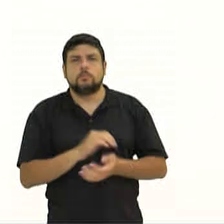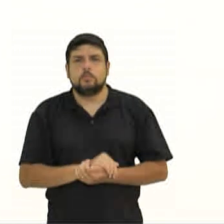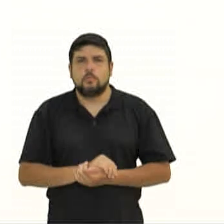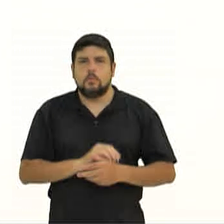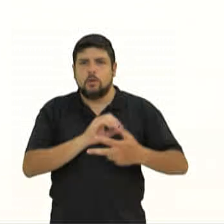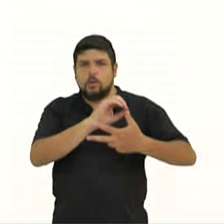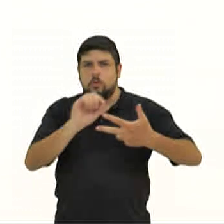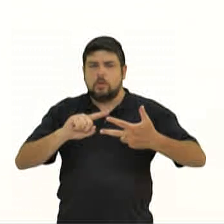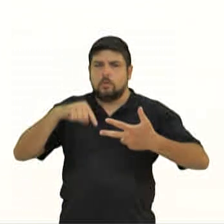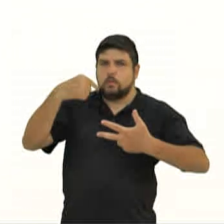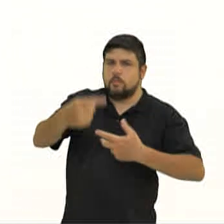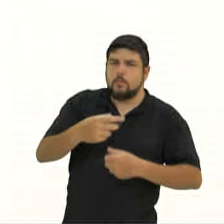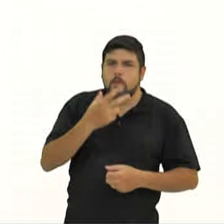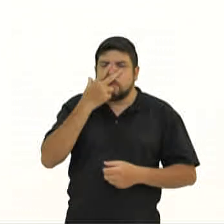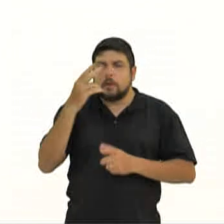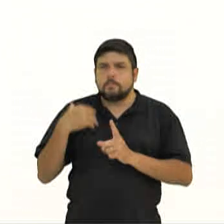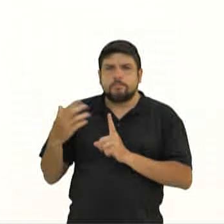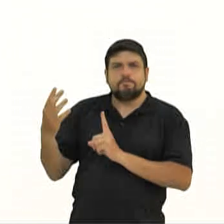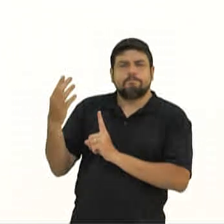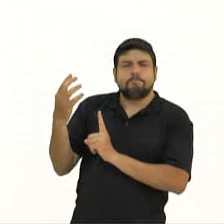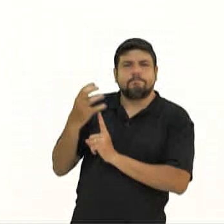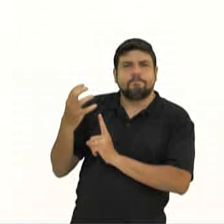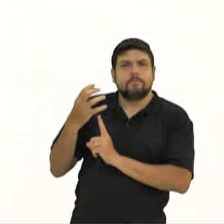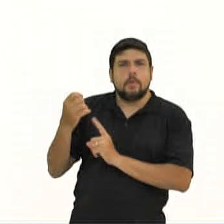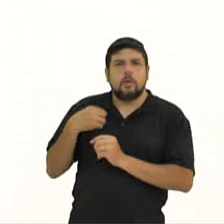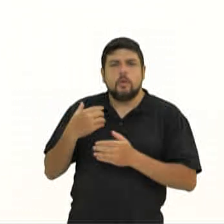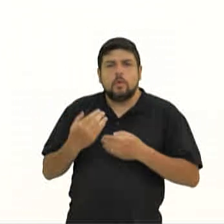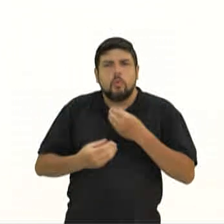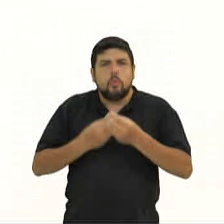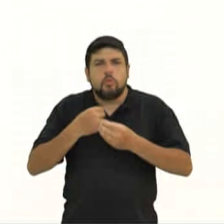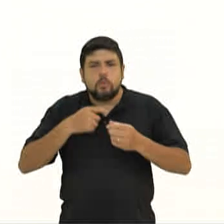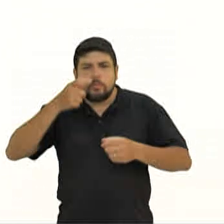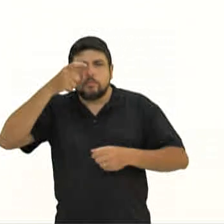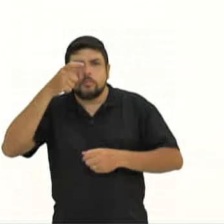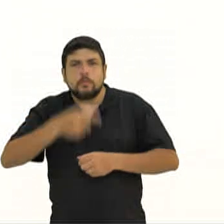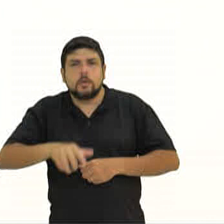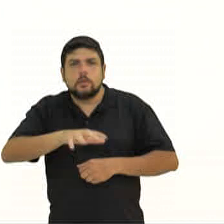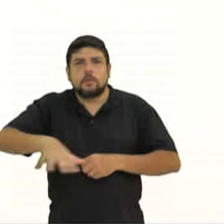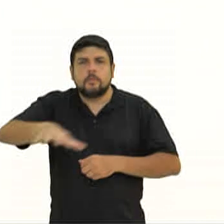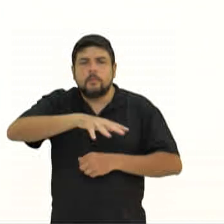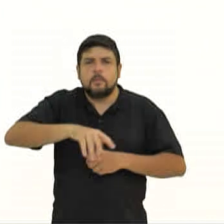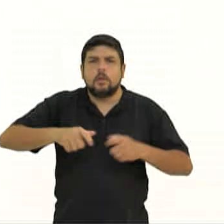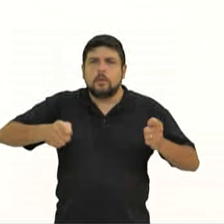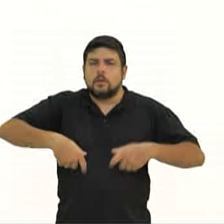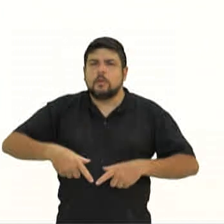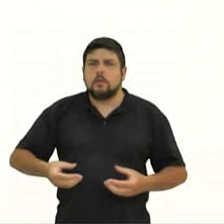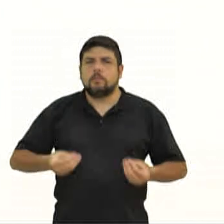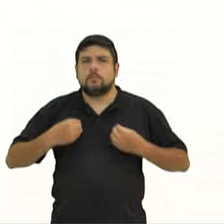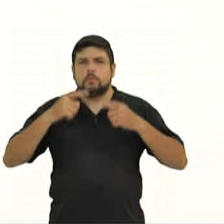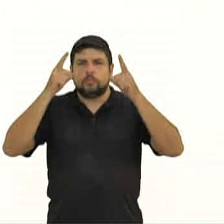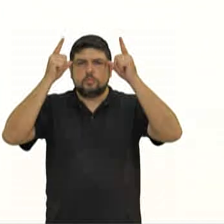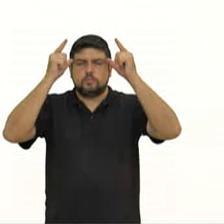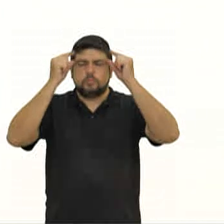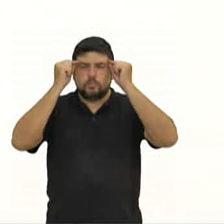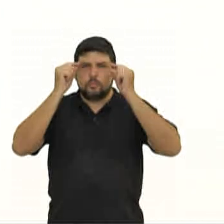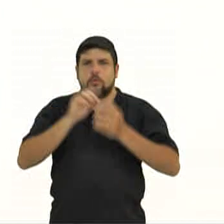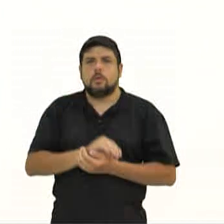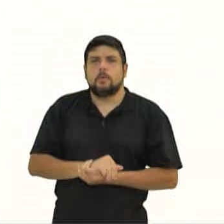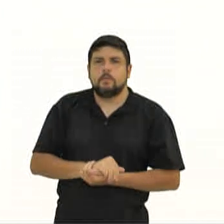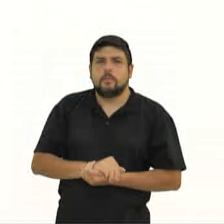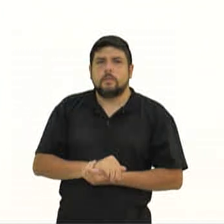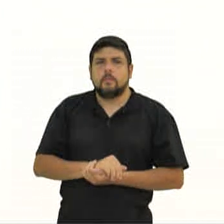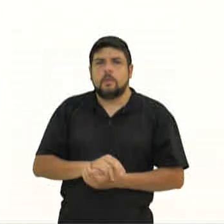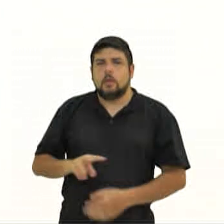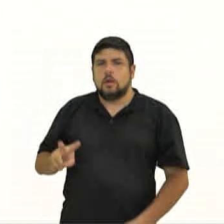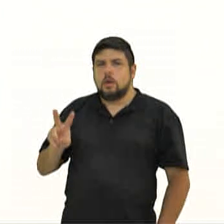marcado por muitas pressões externas e logo encontrar uma área de interesse pode aliviar boa parte dessa tensão. Segundo o Vitor